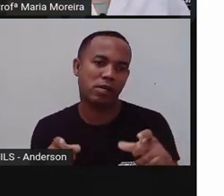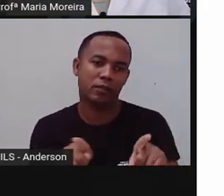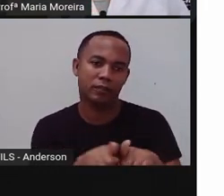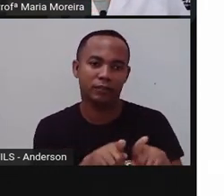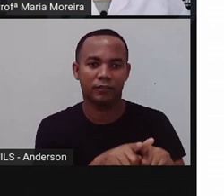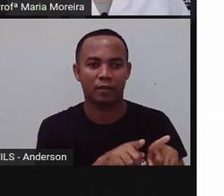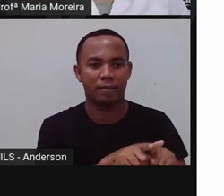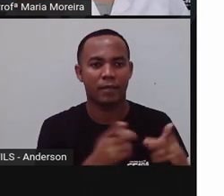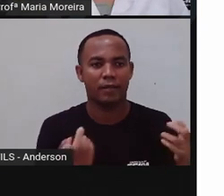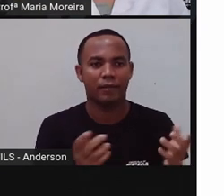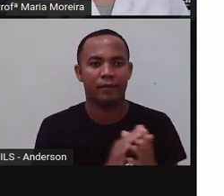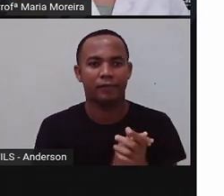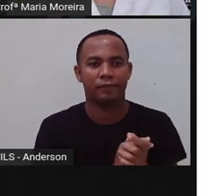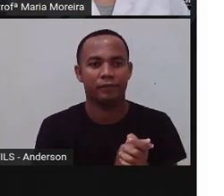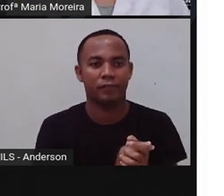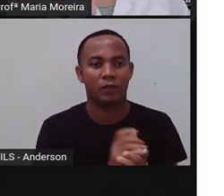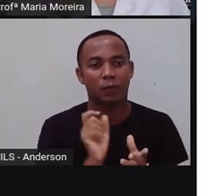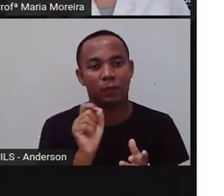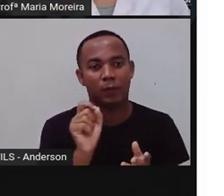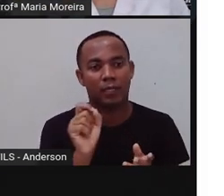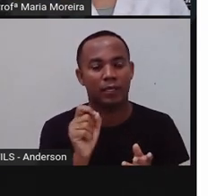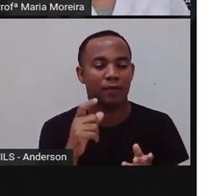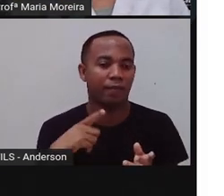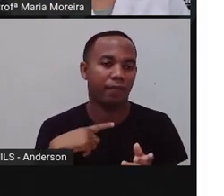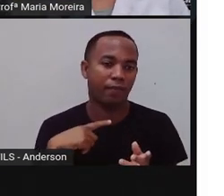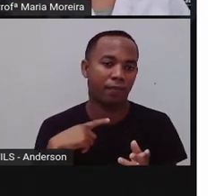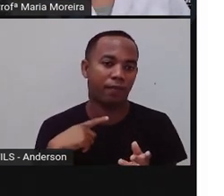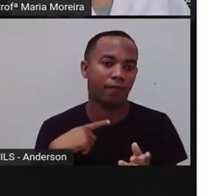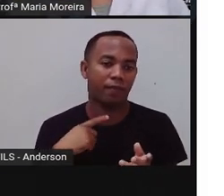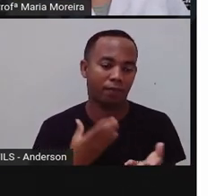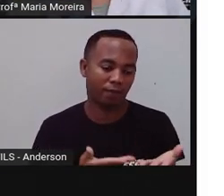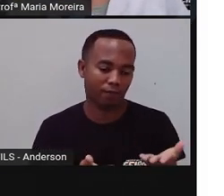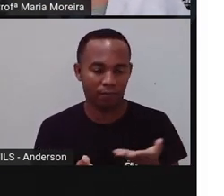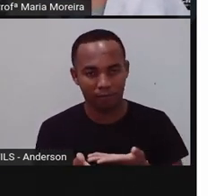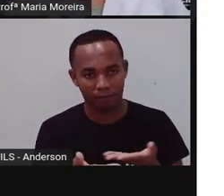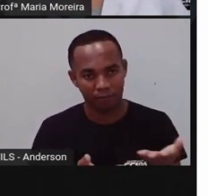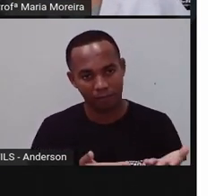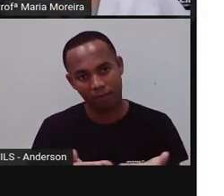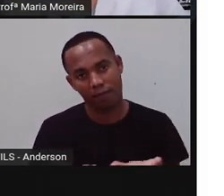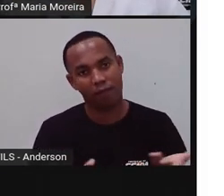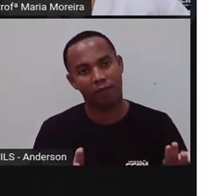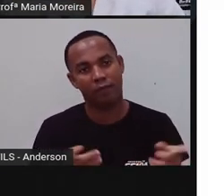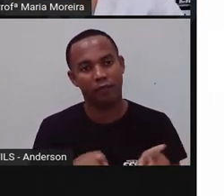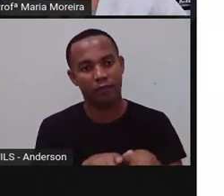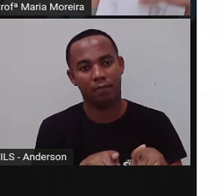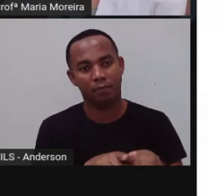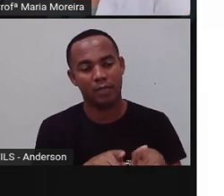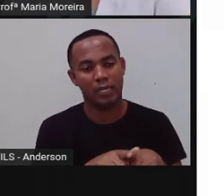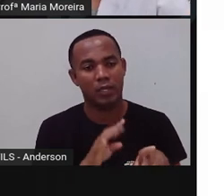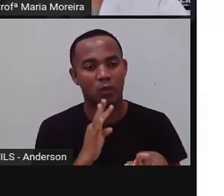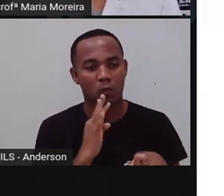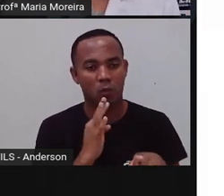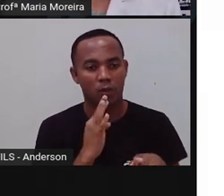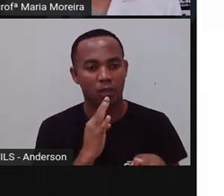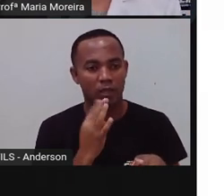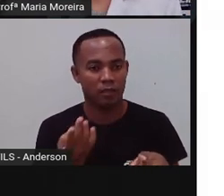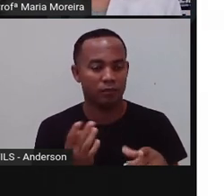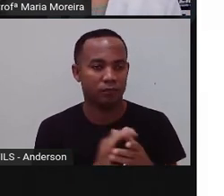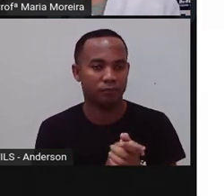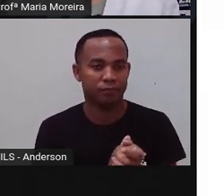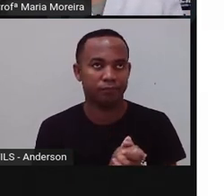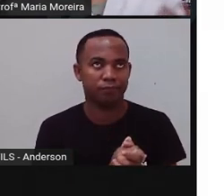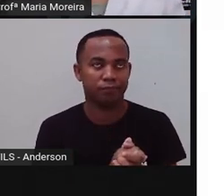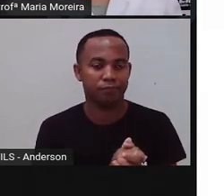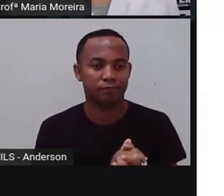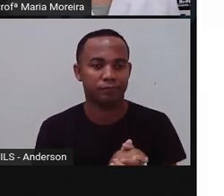né? E aí o lugar é aquilo que a gente tem o quê? Uma relação, que é diferente de espaço, que eu conheço, mas não necessariamente eu tenho uma relação.